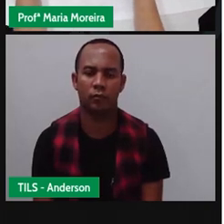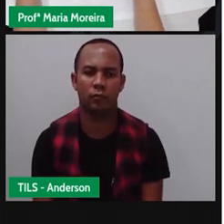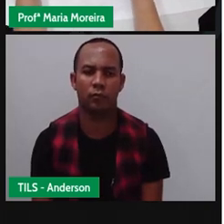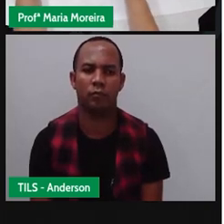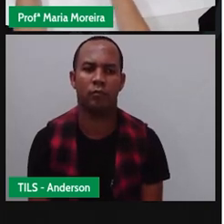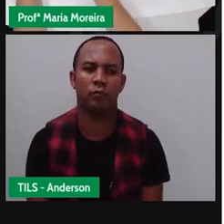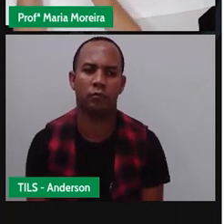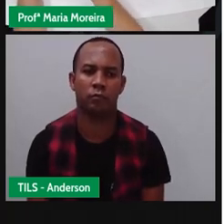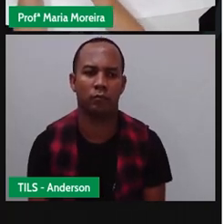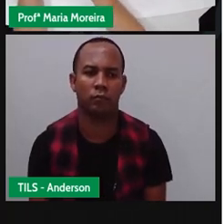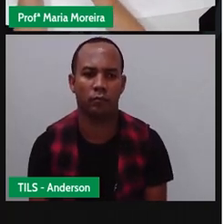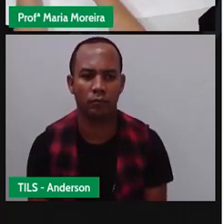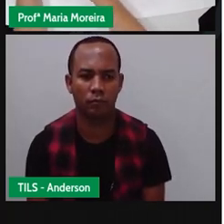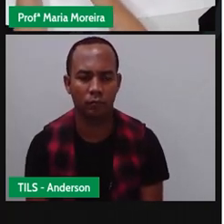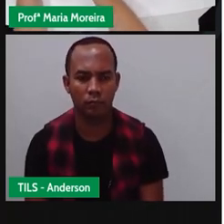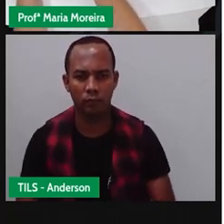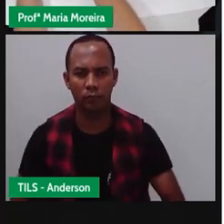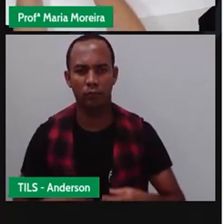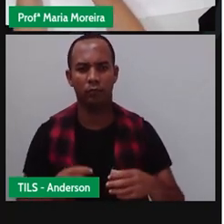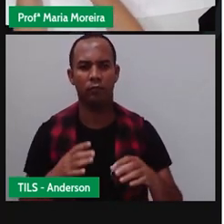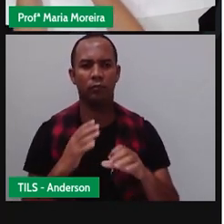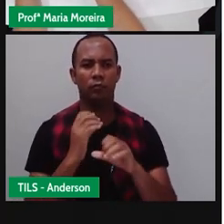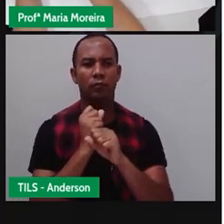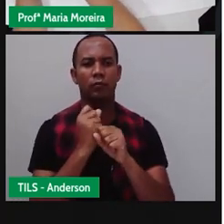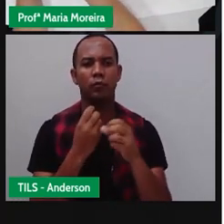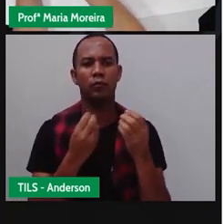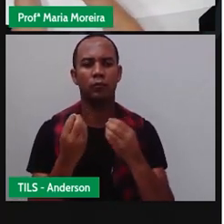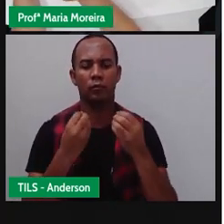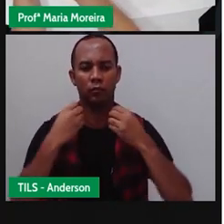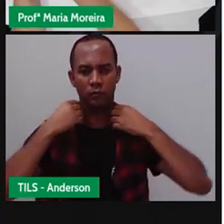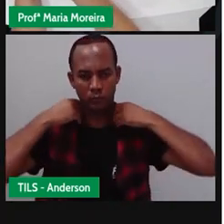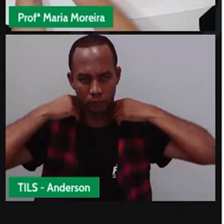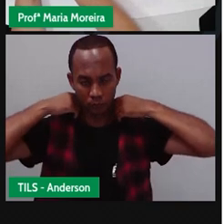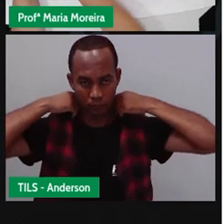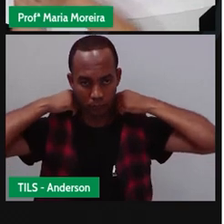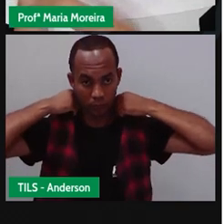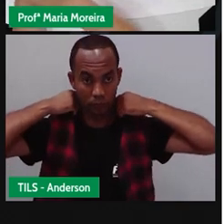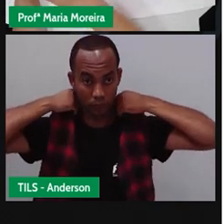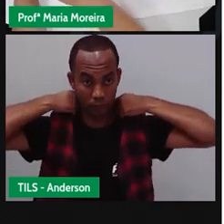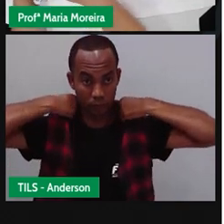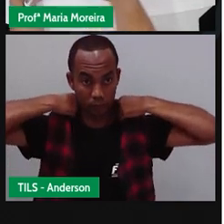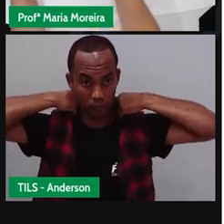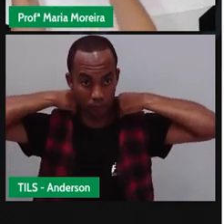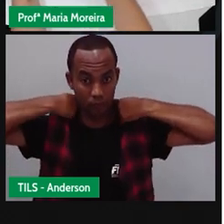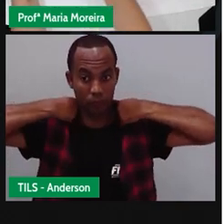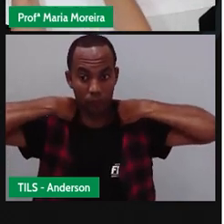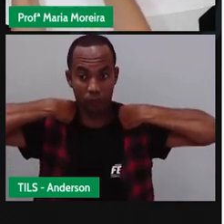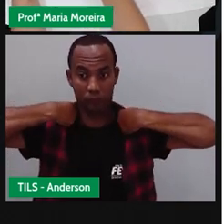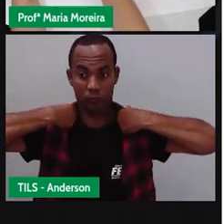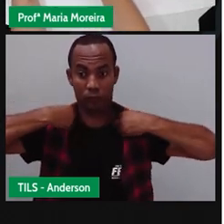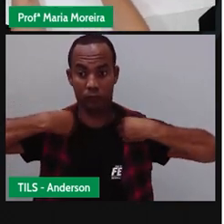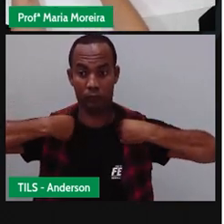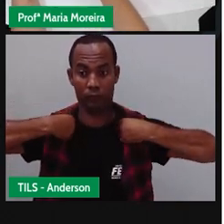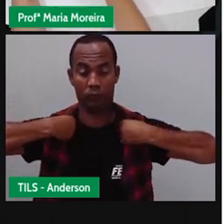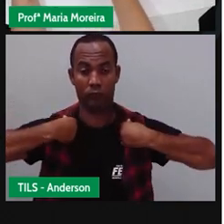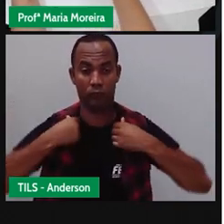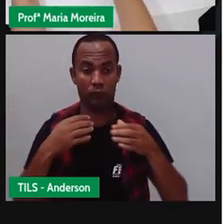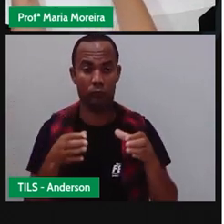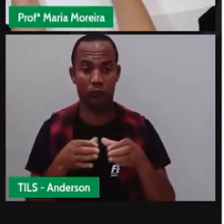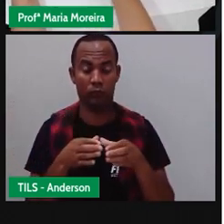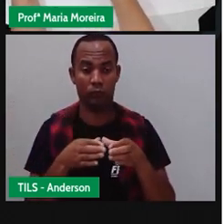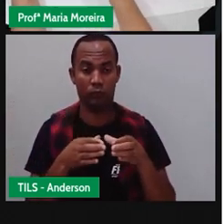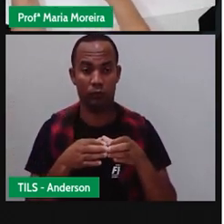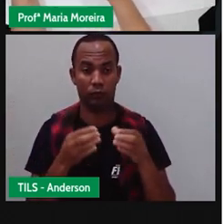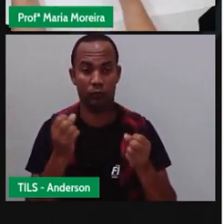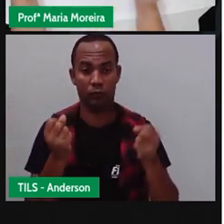Aí será o quê, ó? Quantos carrinhos eu tenho? Ó, quatro. Deixa eu botar aqui. Quantos carrinhos eu tenho em cada grupo?